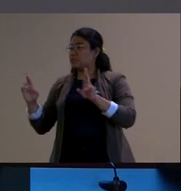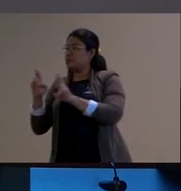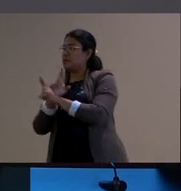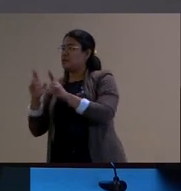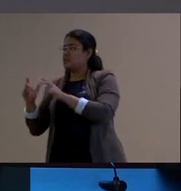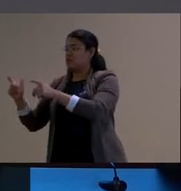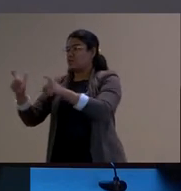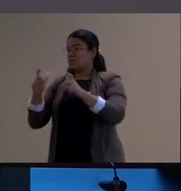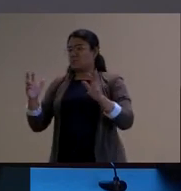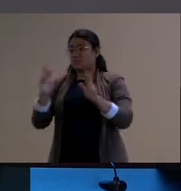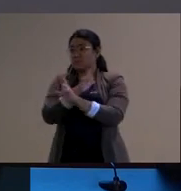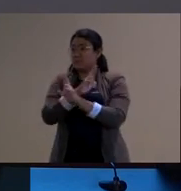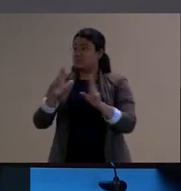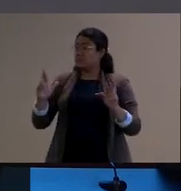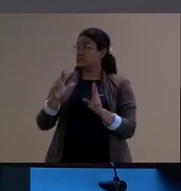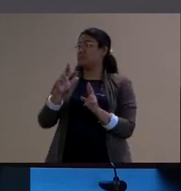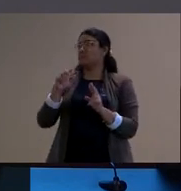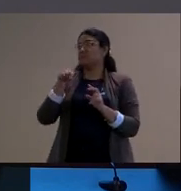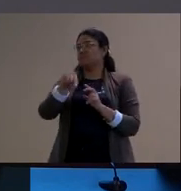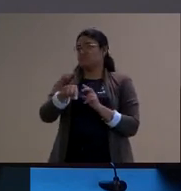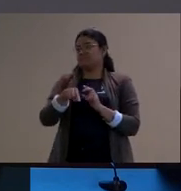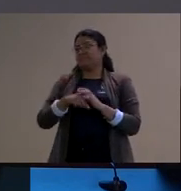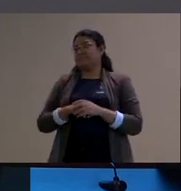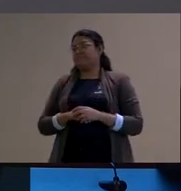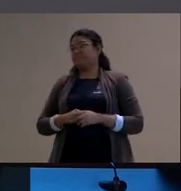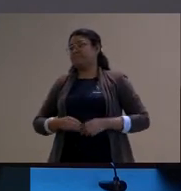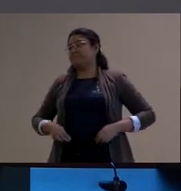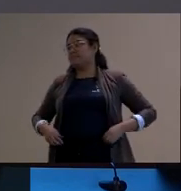próprio da infância permanece